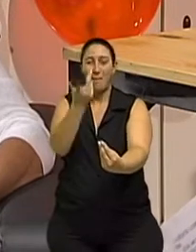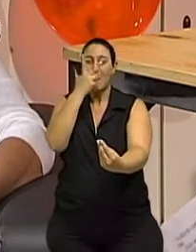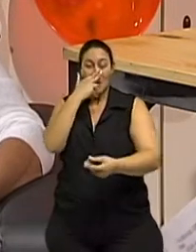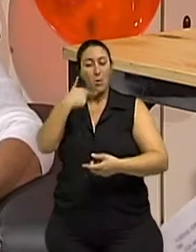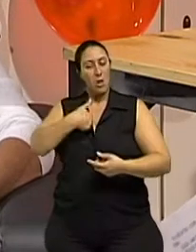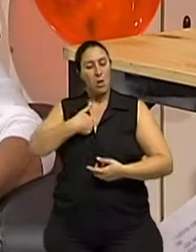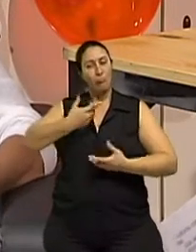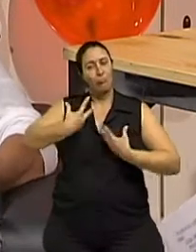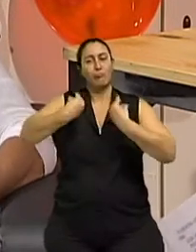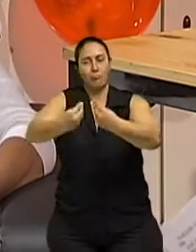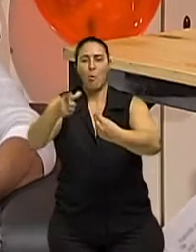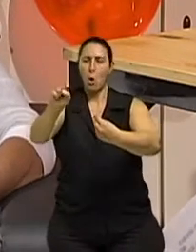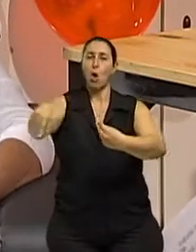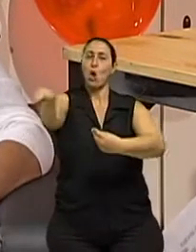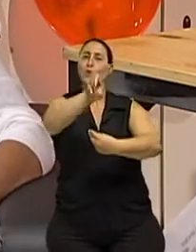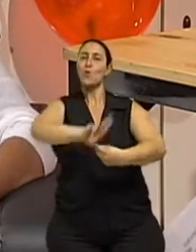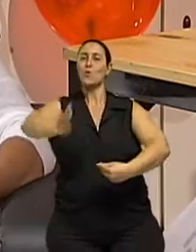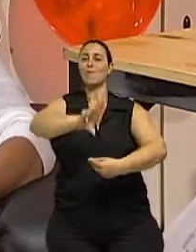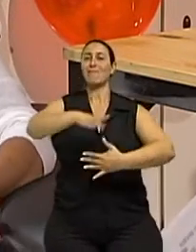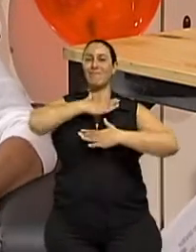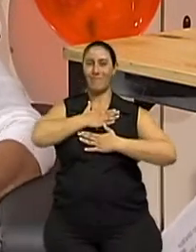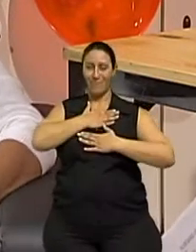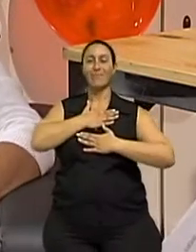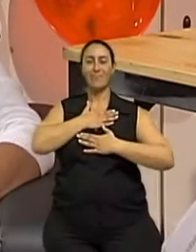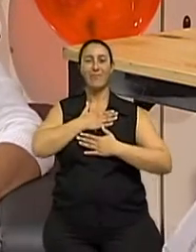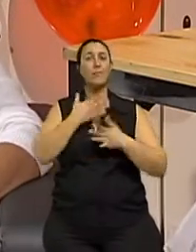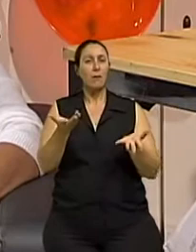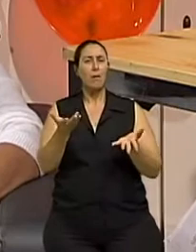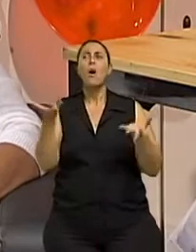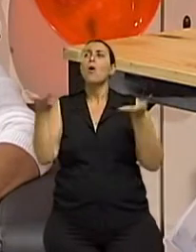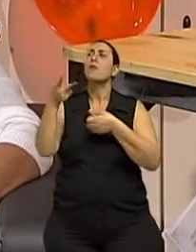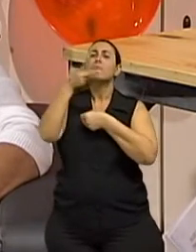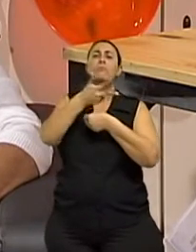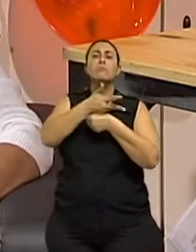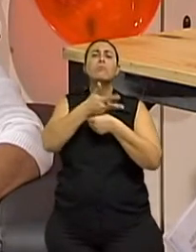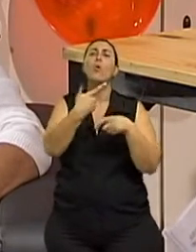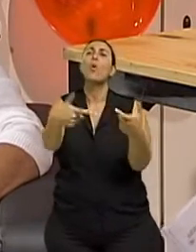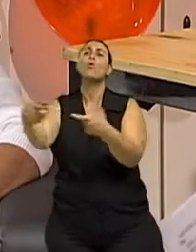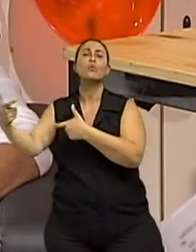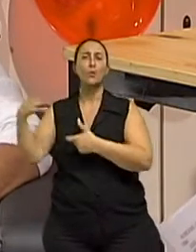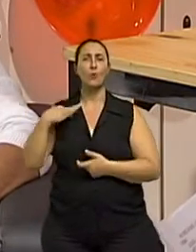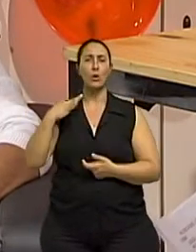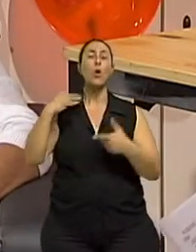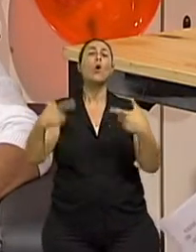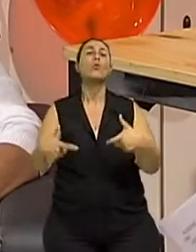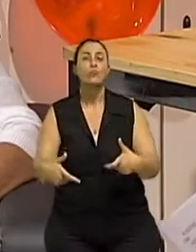reconhece e oferece. Onde estão esses idosos fazendo o seu voluntariado?